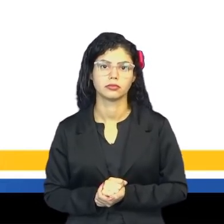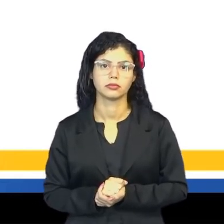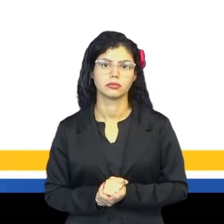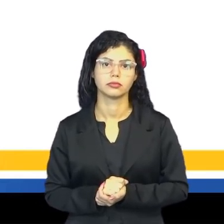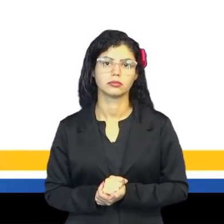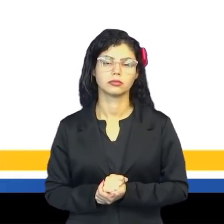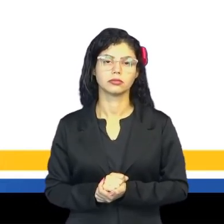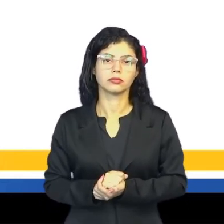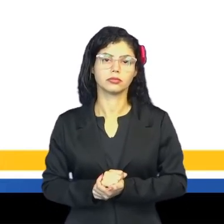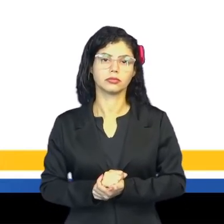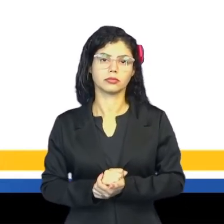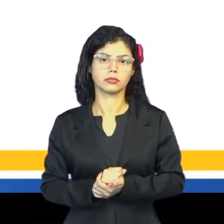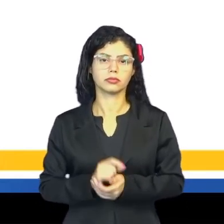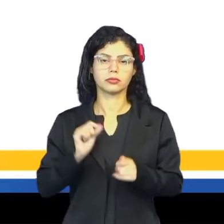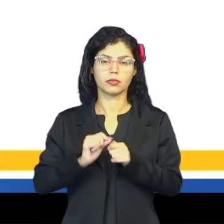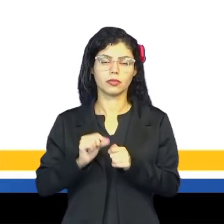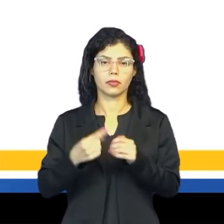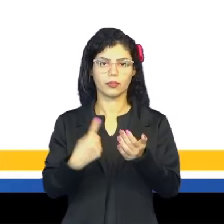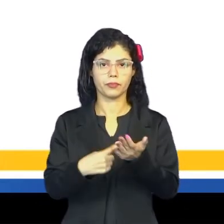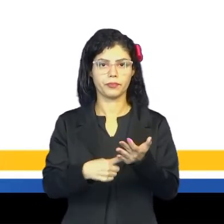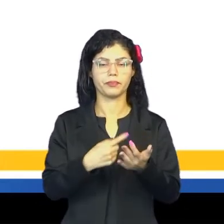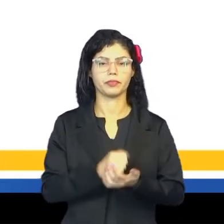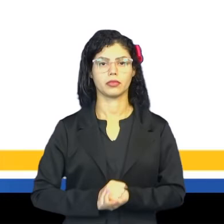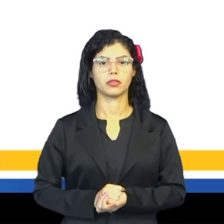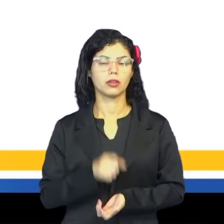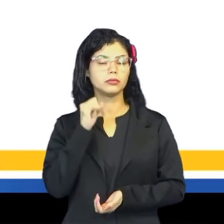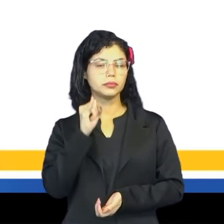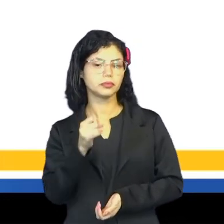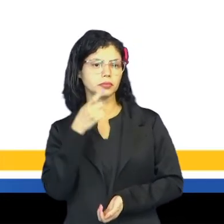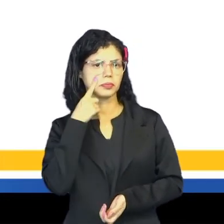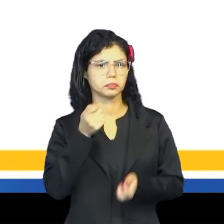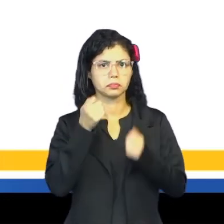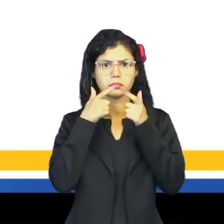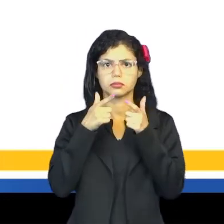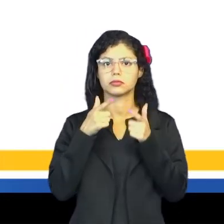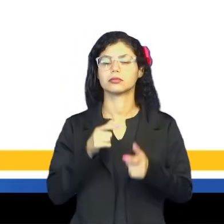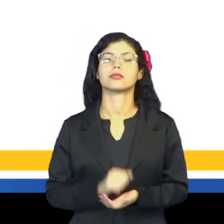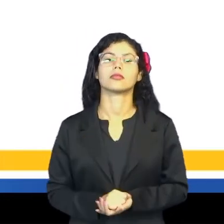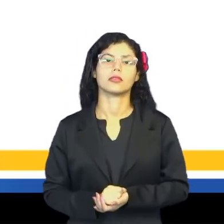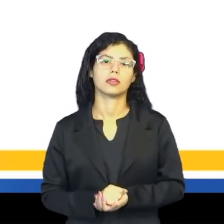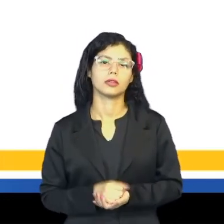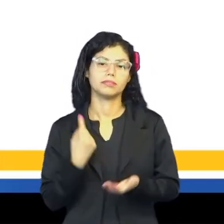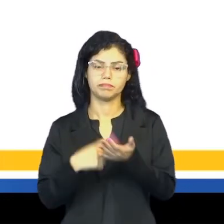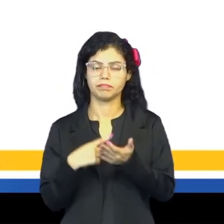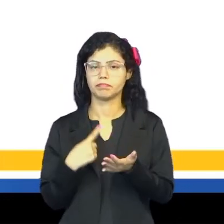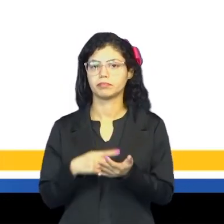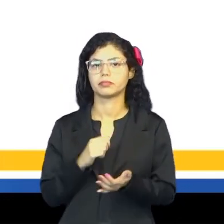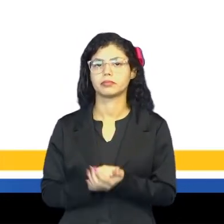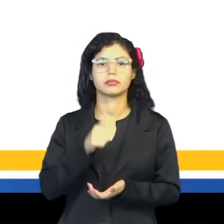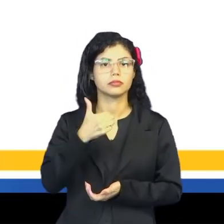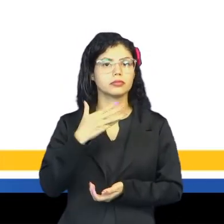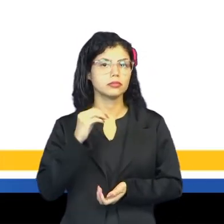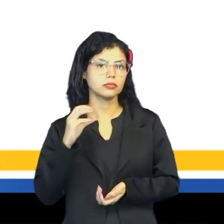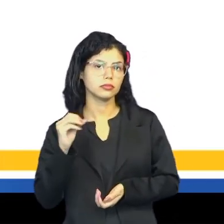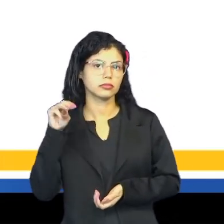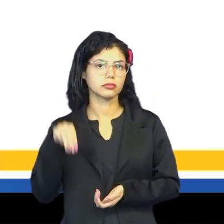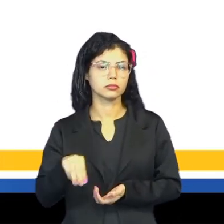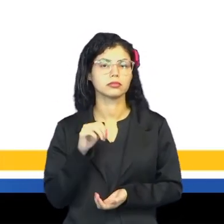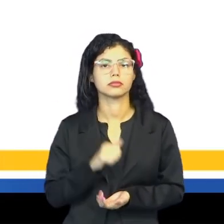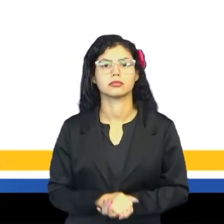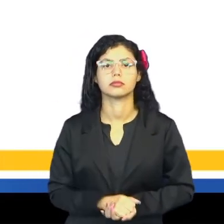E aí, eles fazem a combinação. Se você não prestar atenção, a combinação de 100 metros